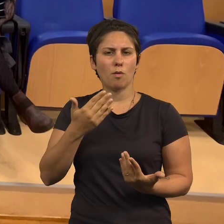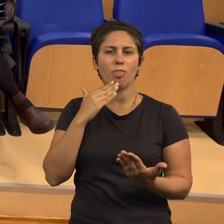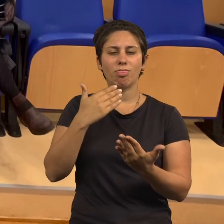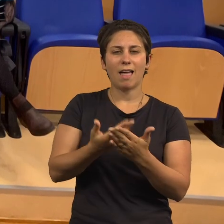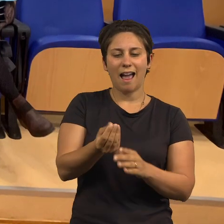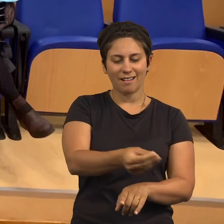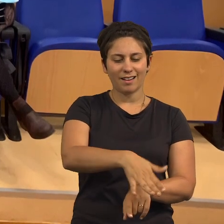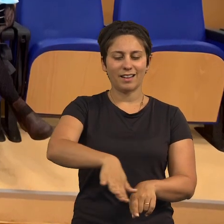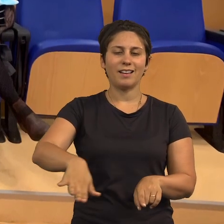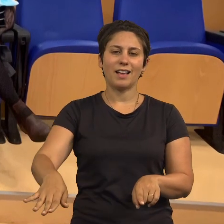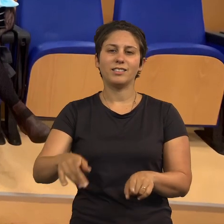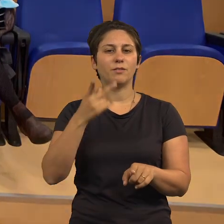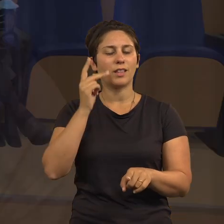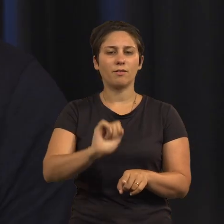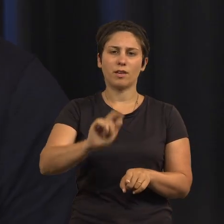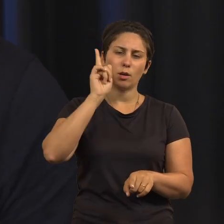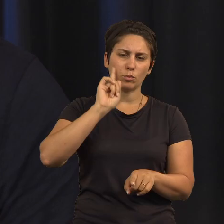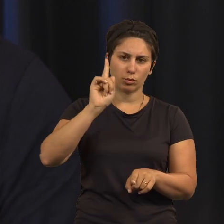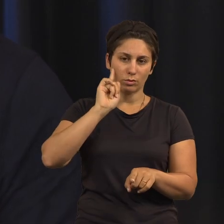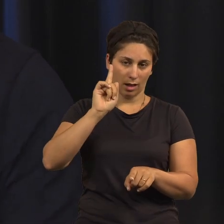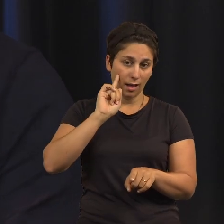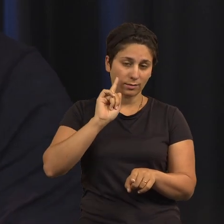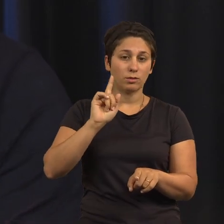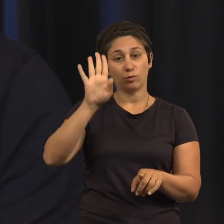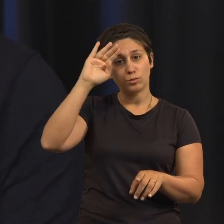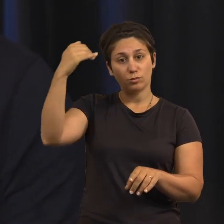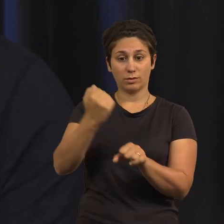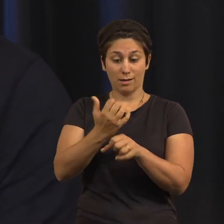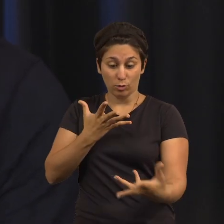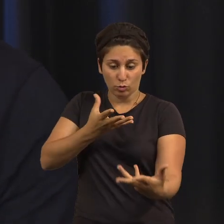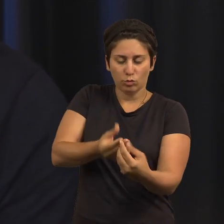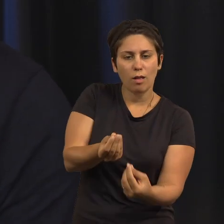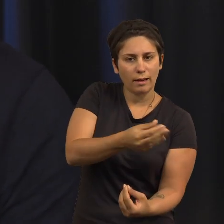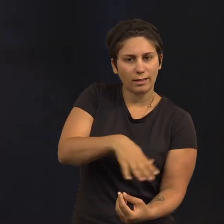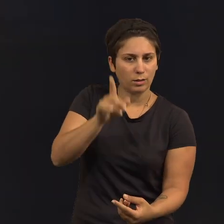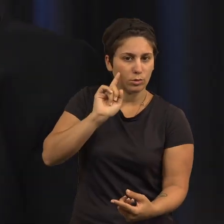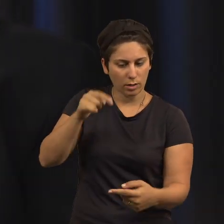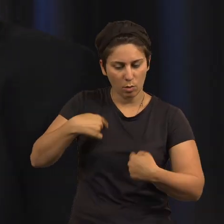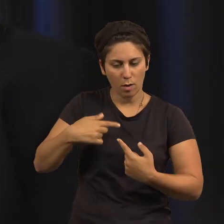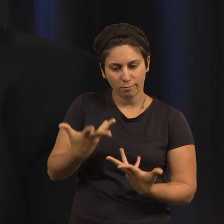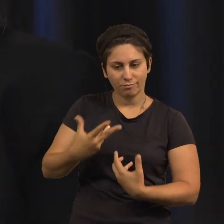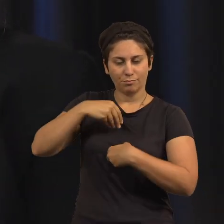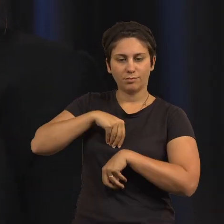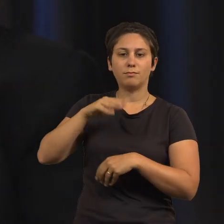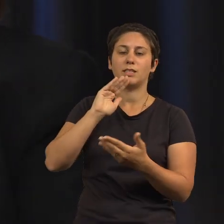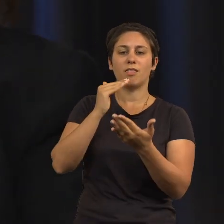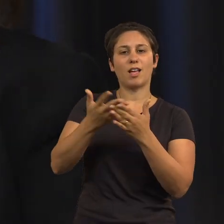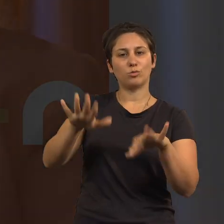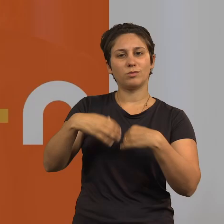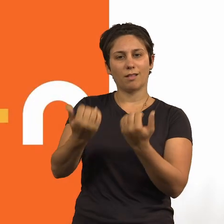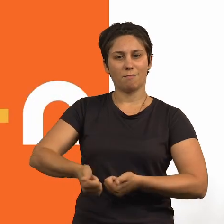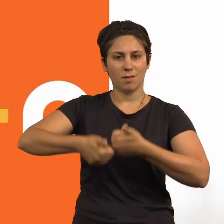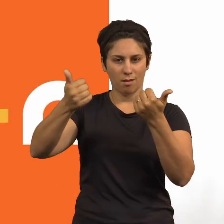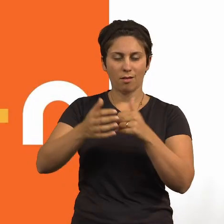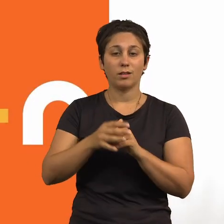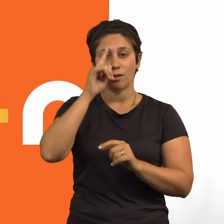crianças com as quais eles e elas vão trabalhar, mas também depois numa forma de melhorar a sociedade onde estamos. A nossa intenção é colocar no site